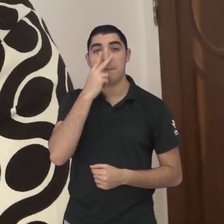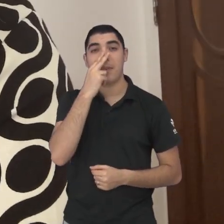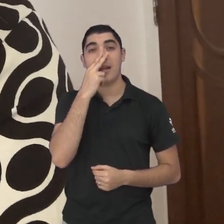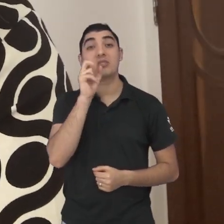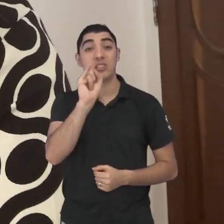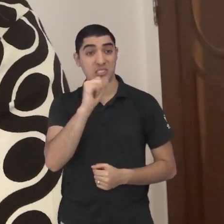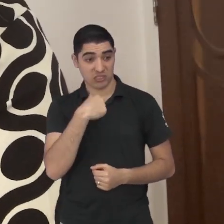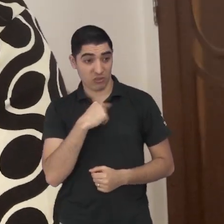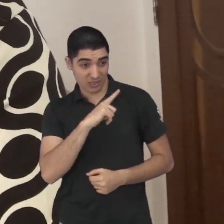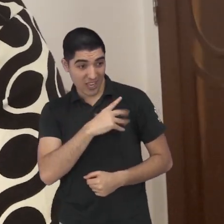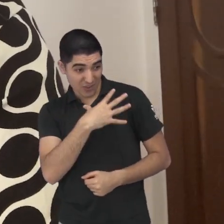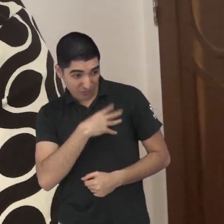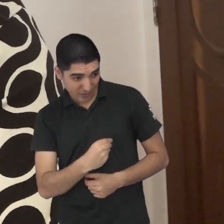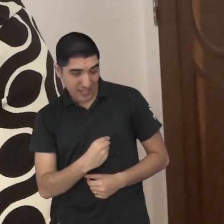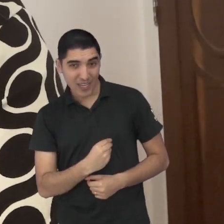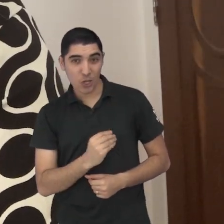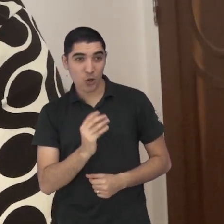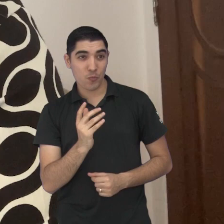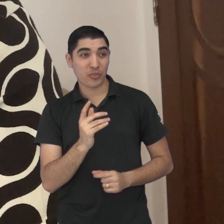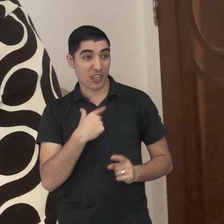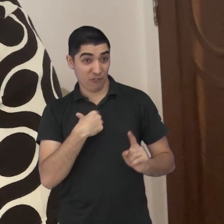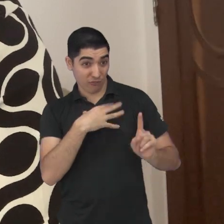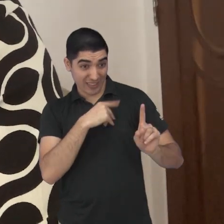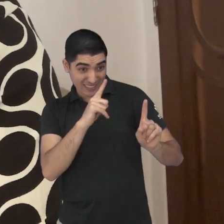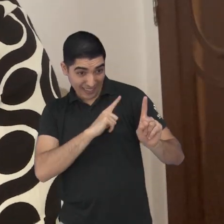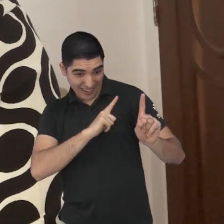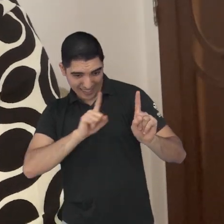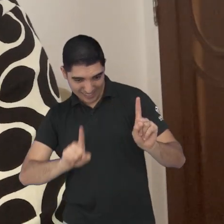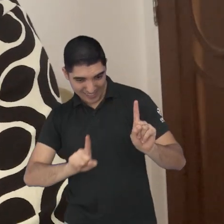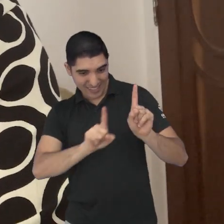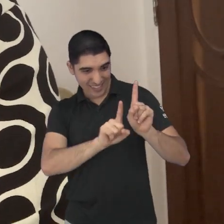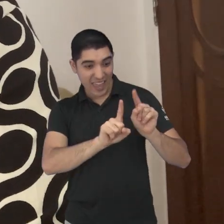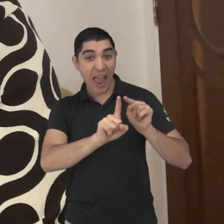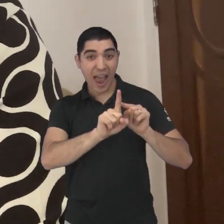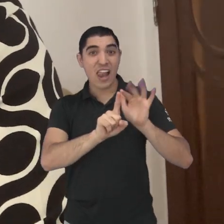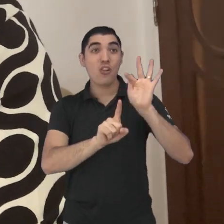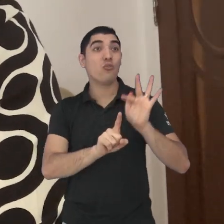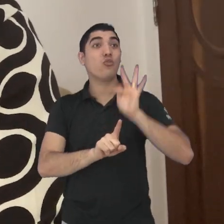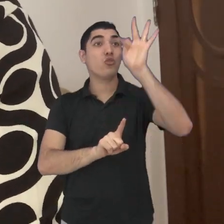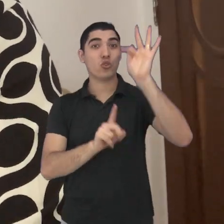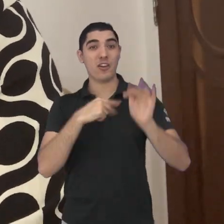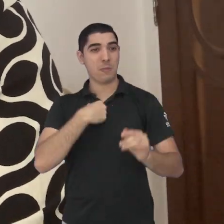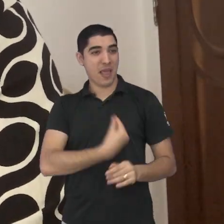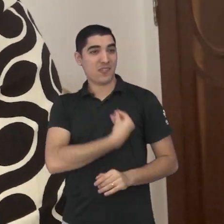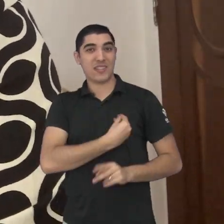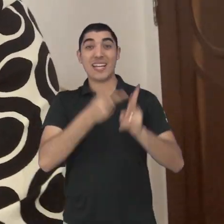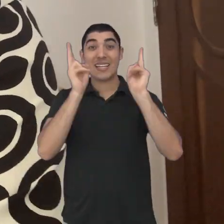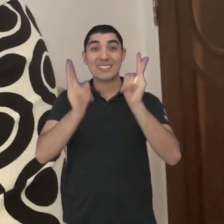falam, como se um filho, ter um filho fosse a garantia de uma vida